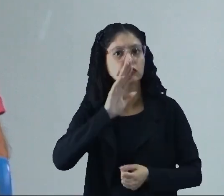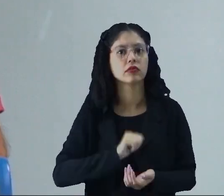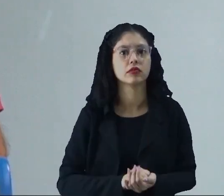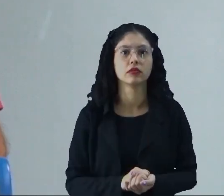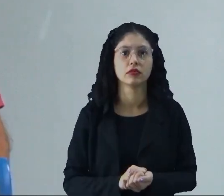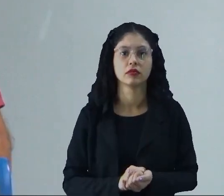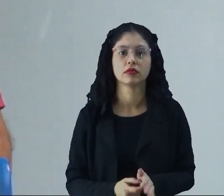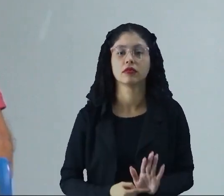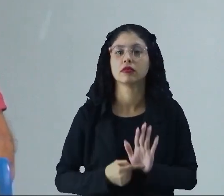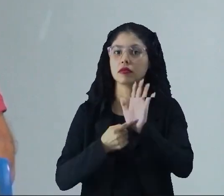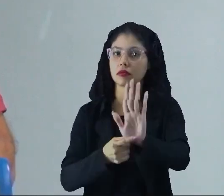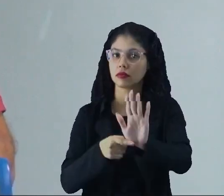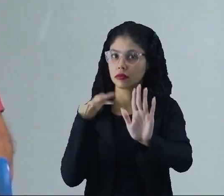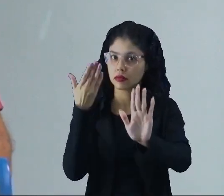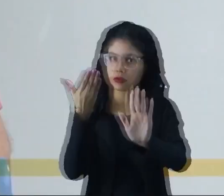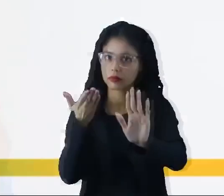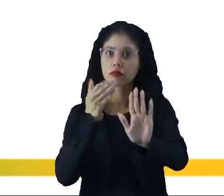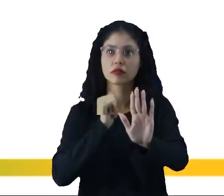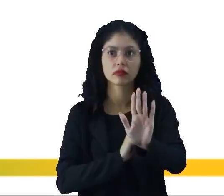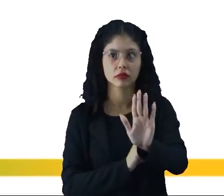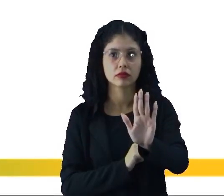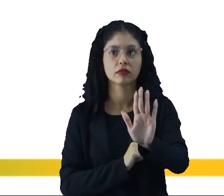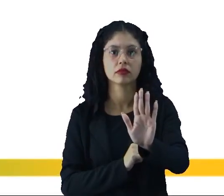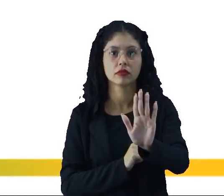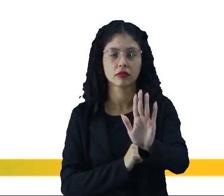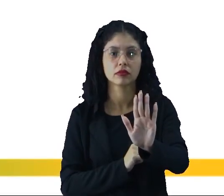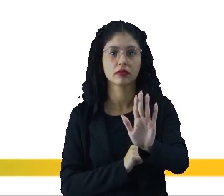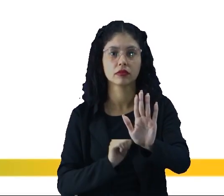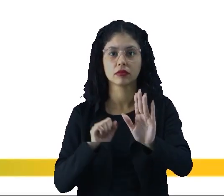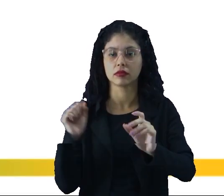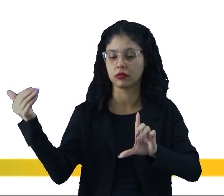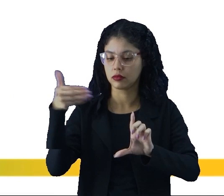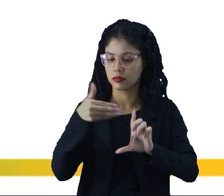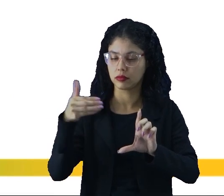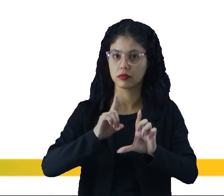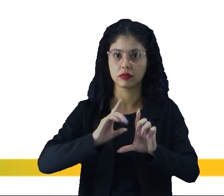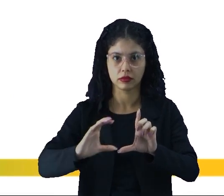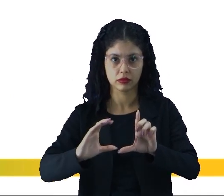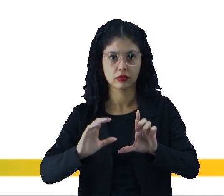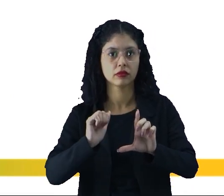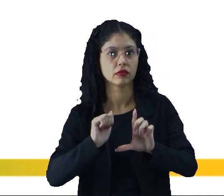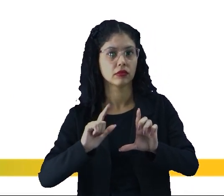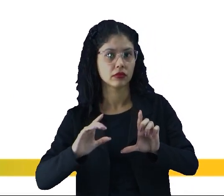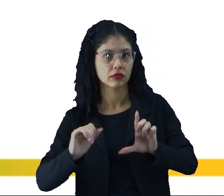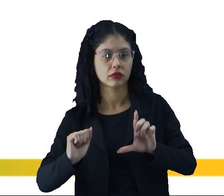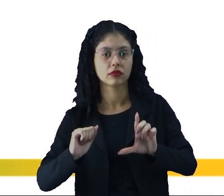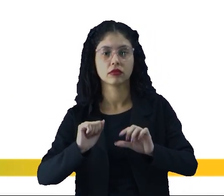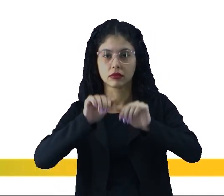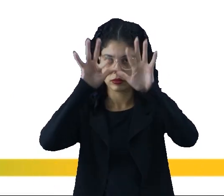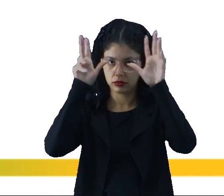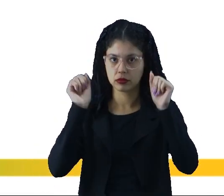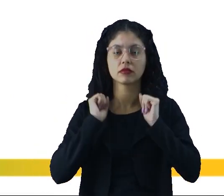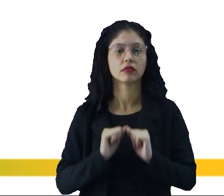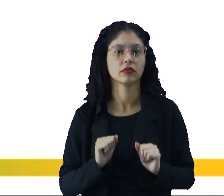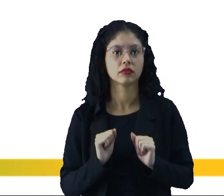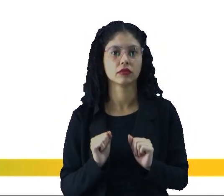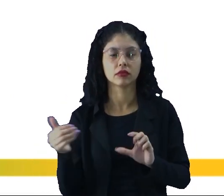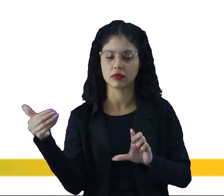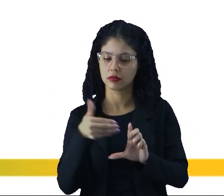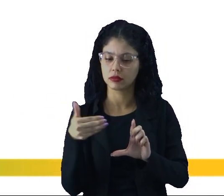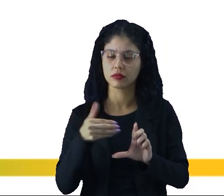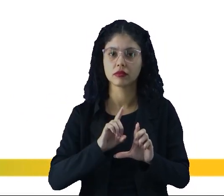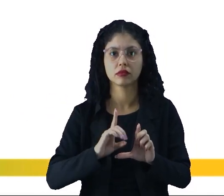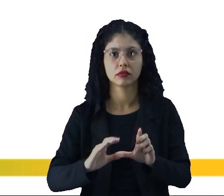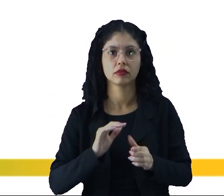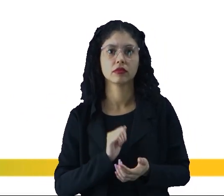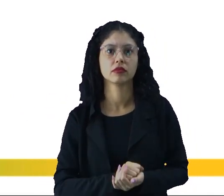vai ficar disponível tá para vocês no site do eduque tá .ce.acre vocês podem acessar aqui o nosso site